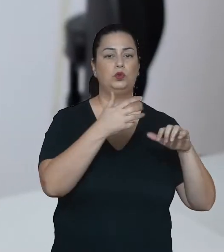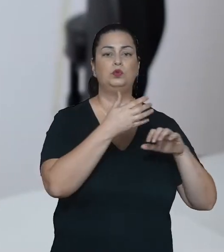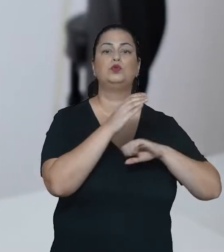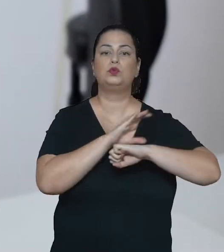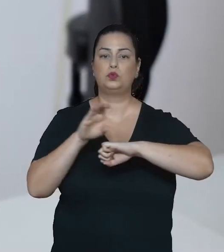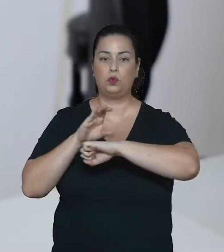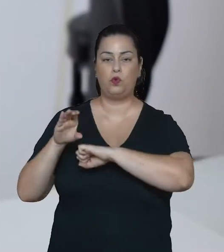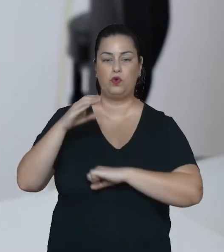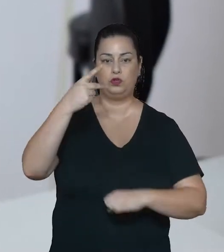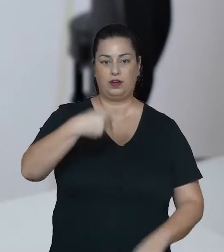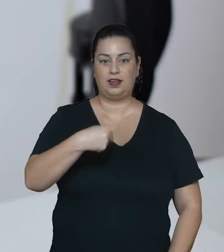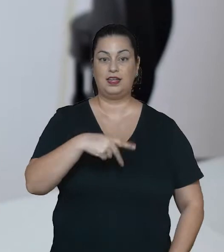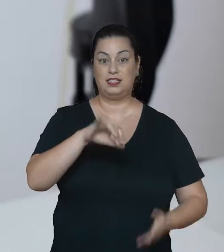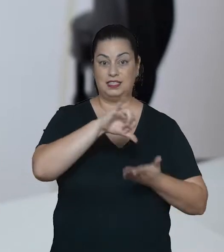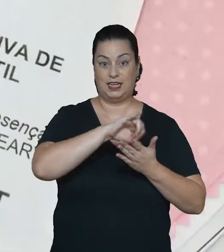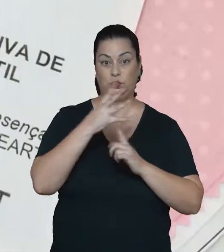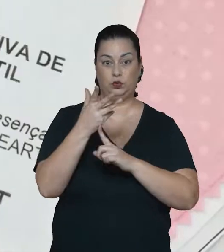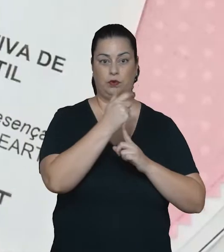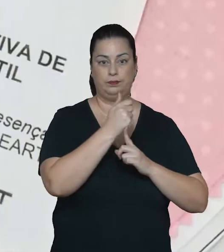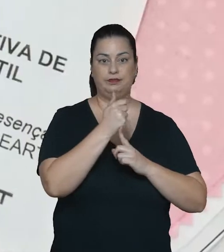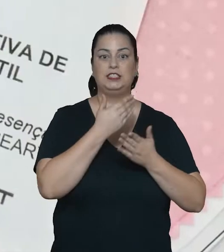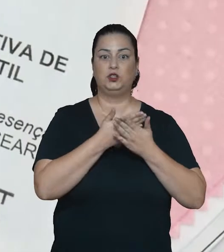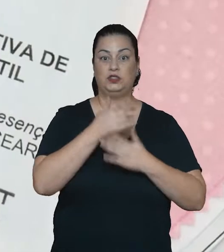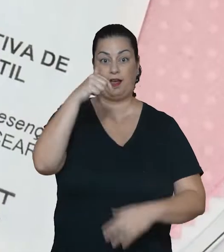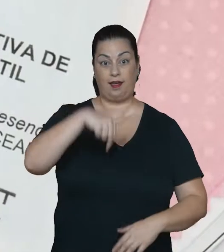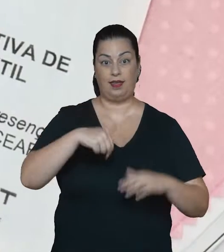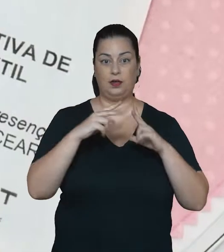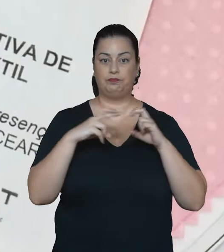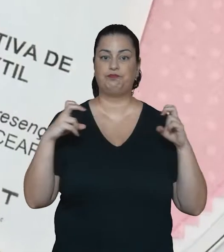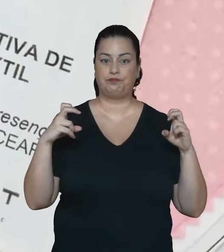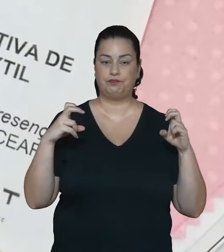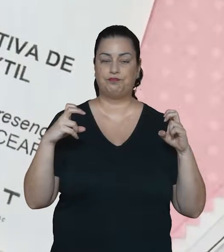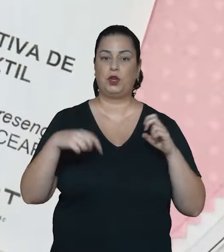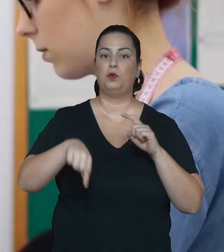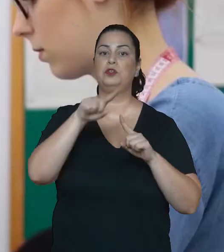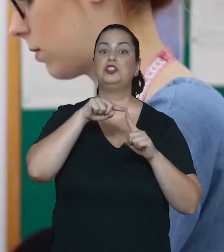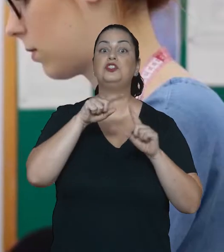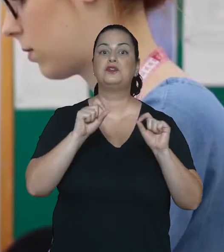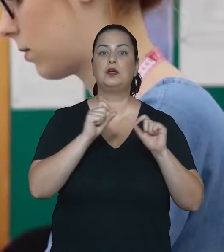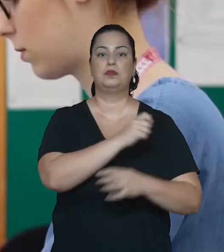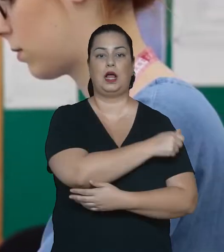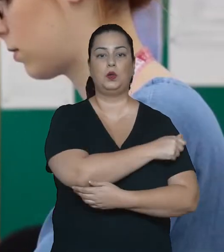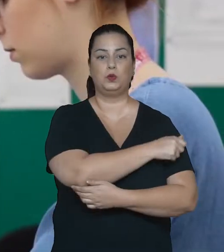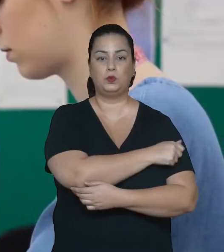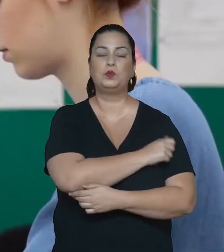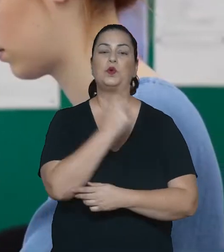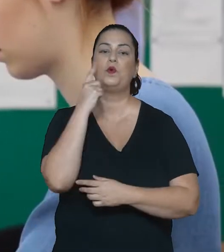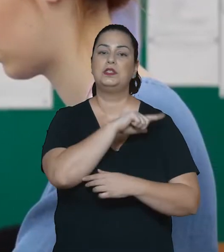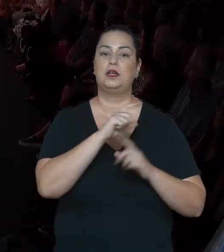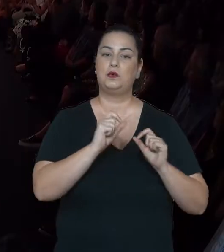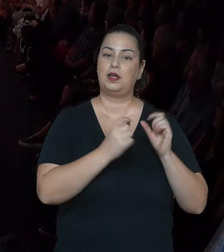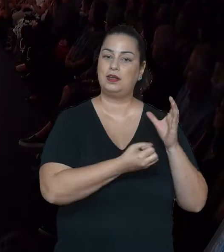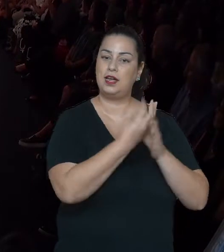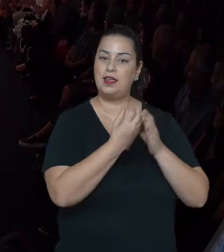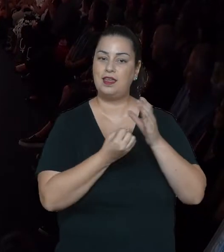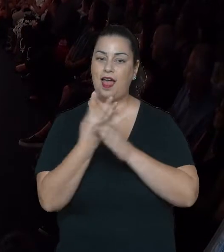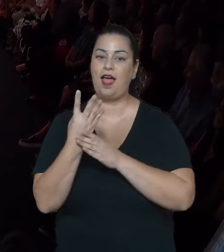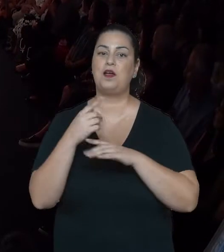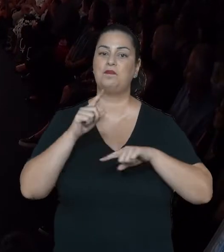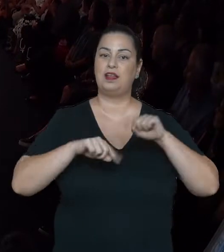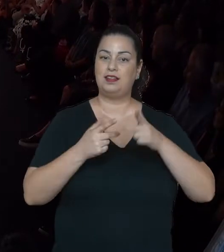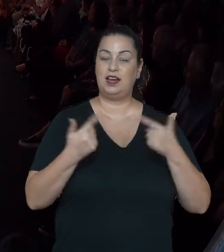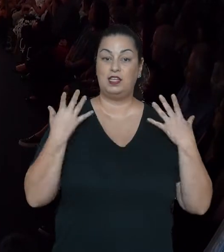e, como todos os cursos do Centro de Artes, ele é oferecido aqui em Florianópolis. O objetivo é que os estudantes se tornem